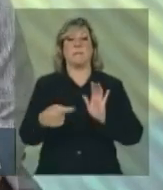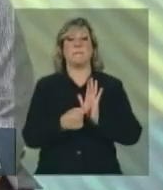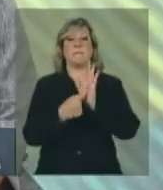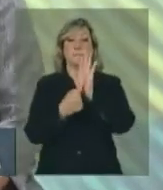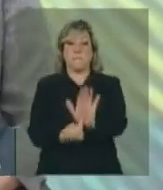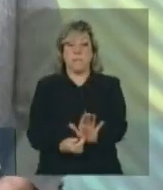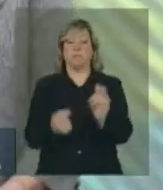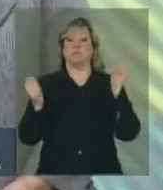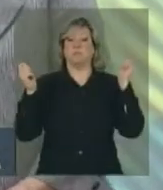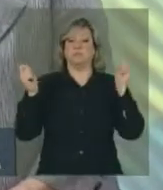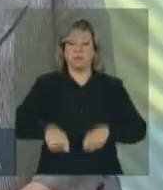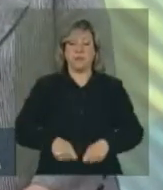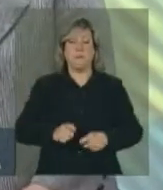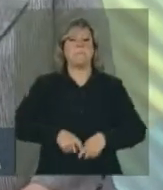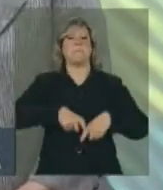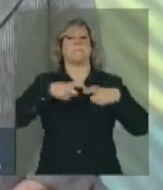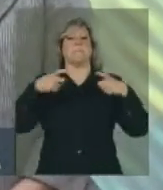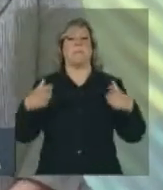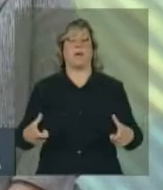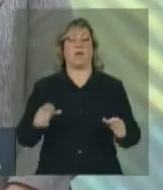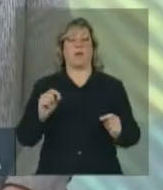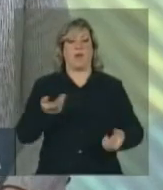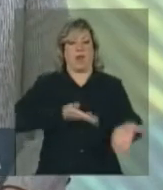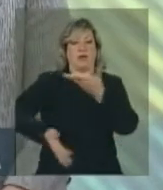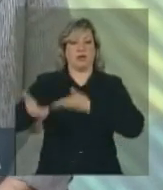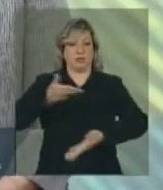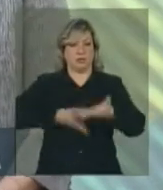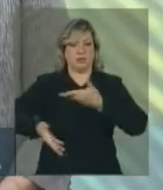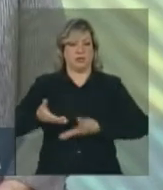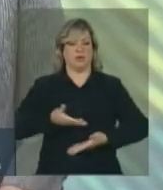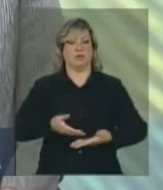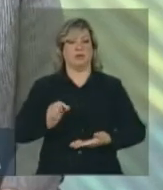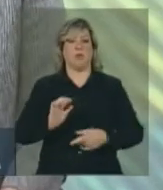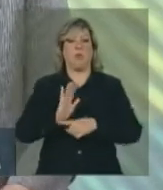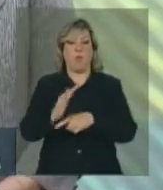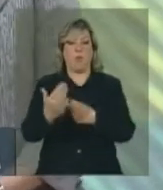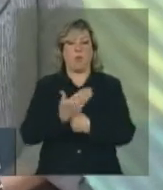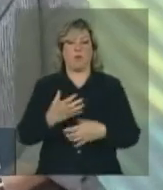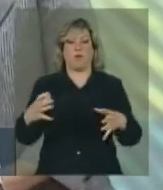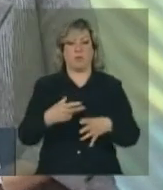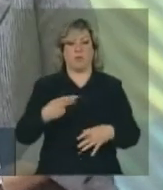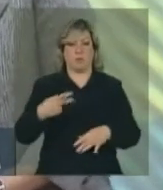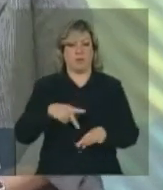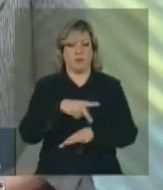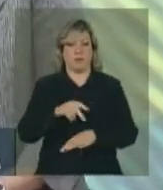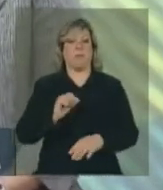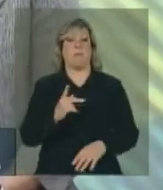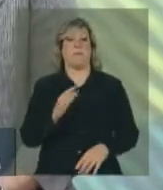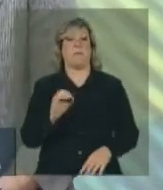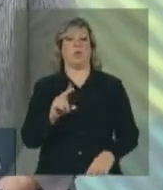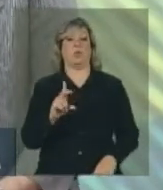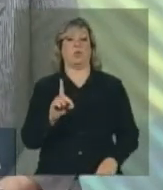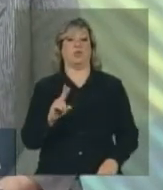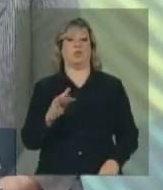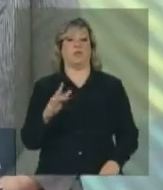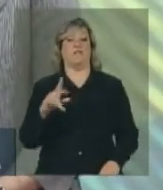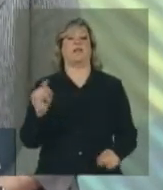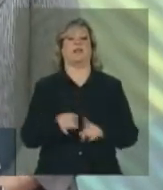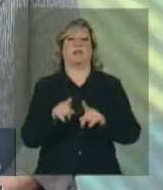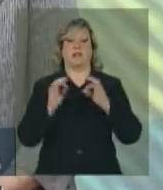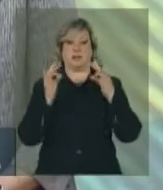de uma maior articulação e cooperação produtiva e